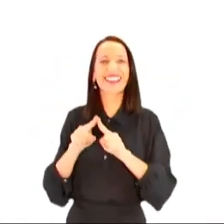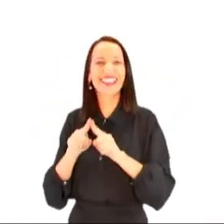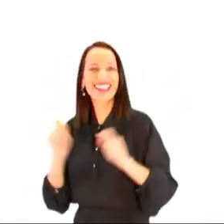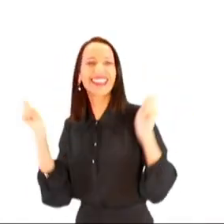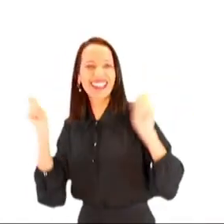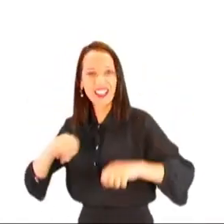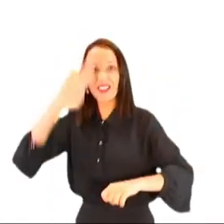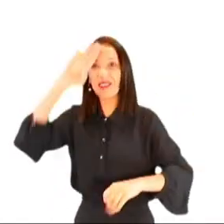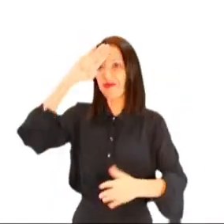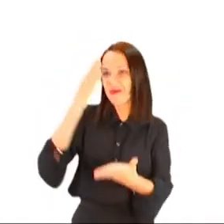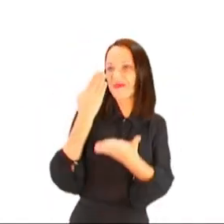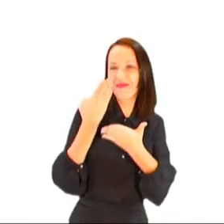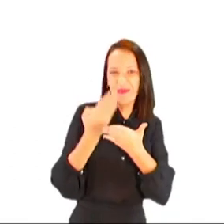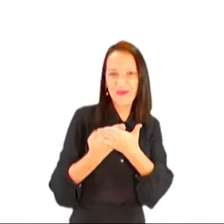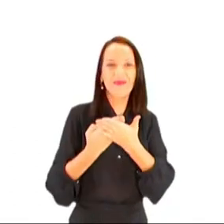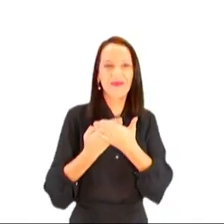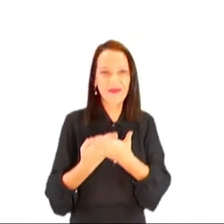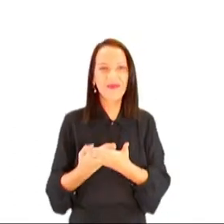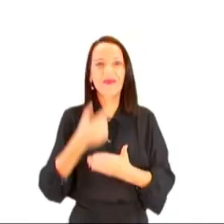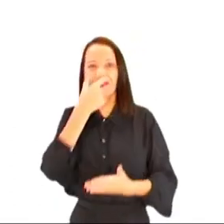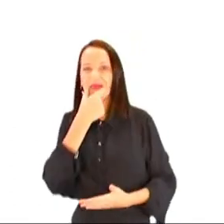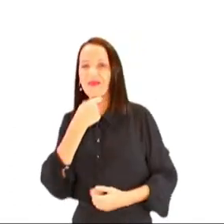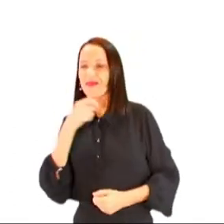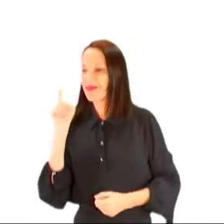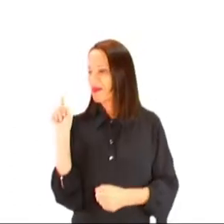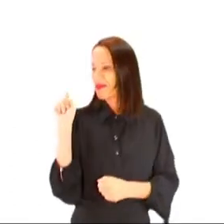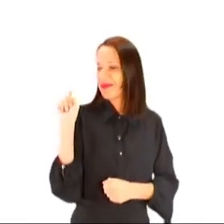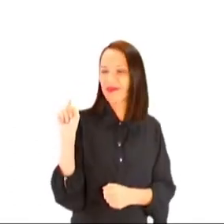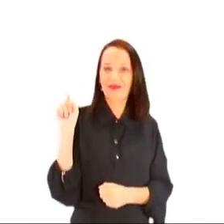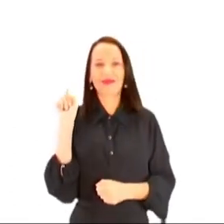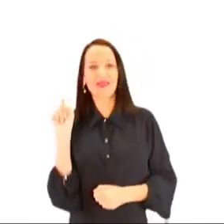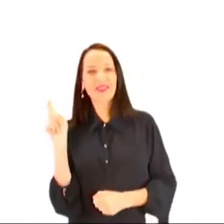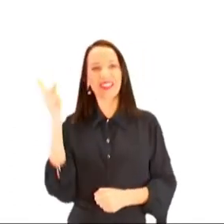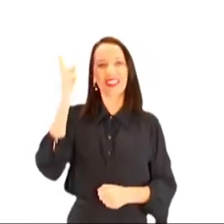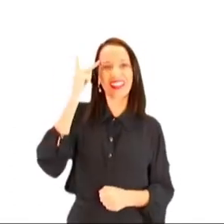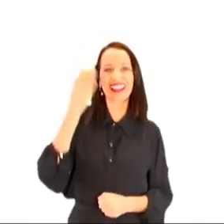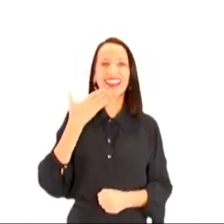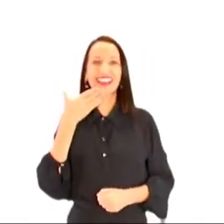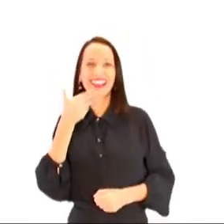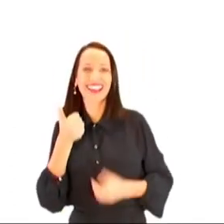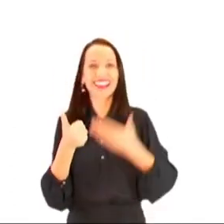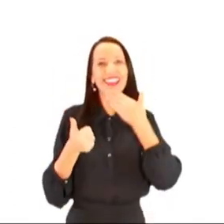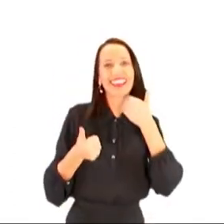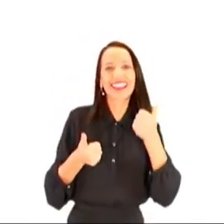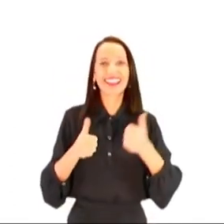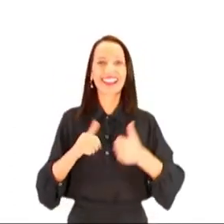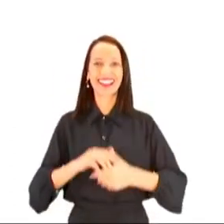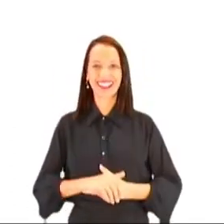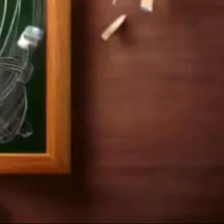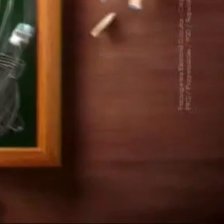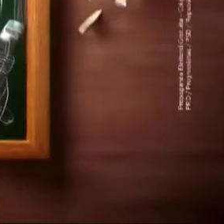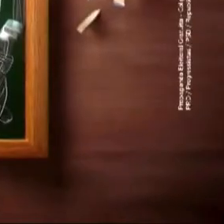melhorar. É boulos, é mata, é cinquenta. Vamos juntos, São Paulo!